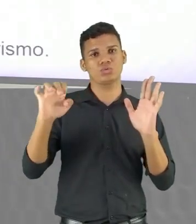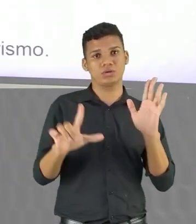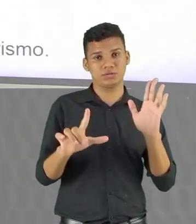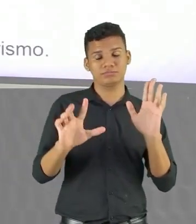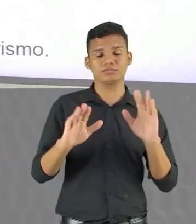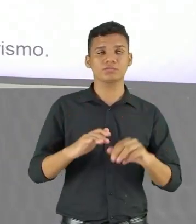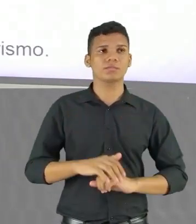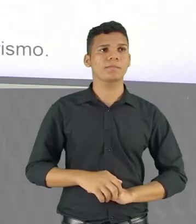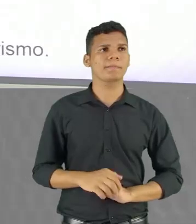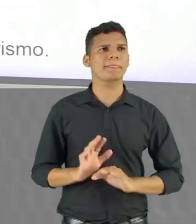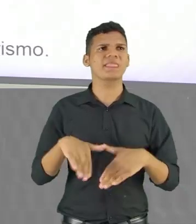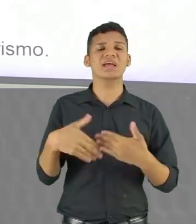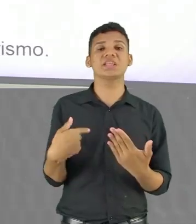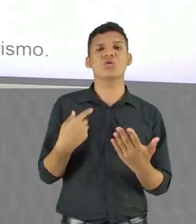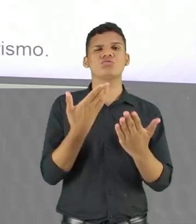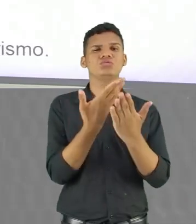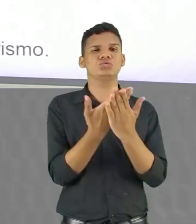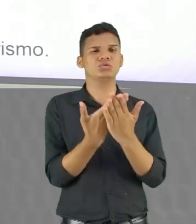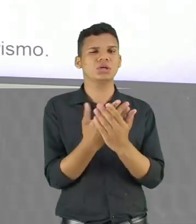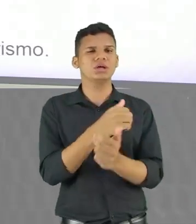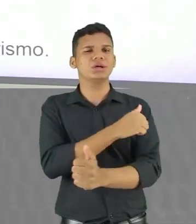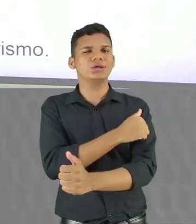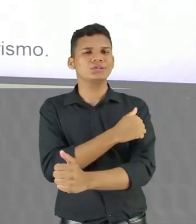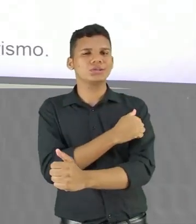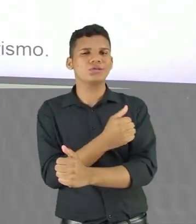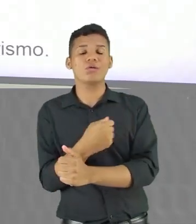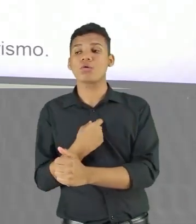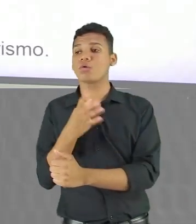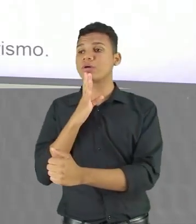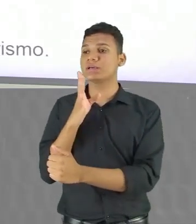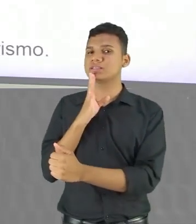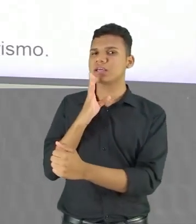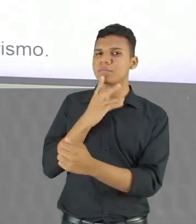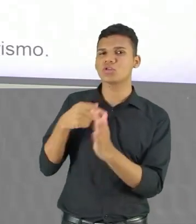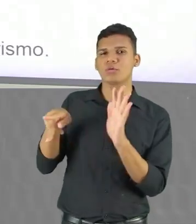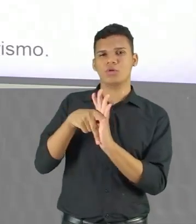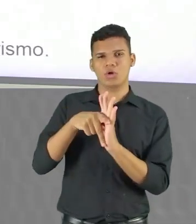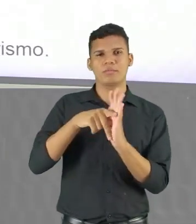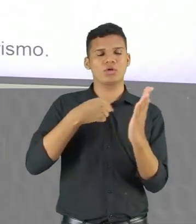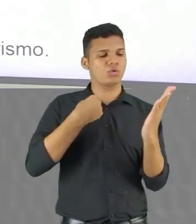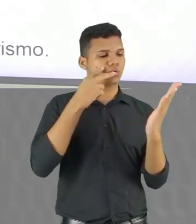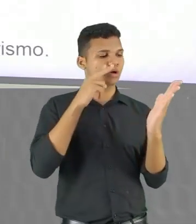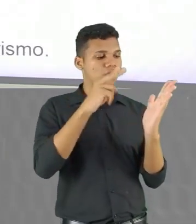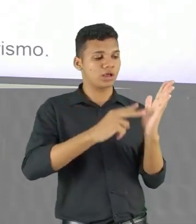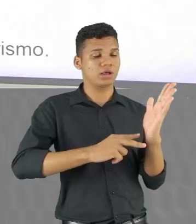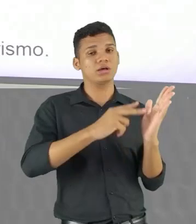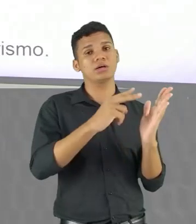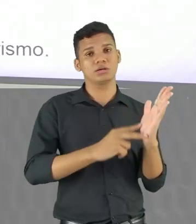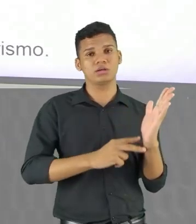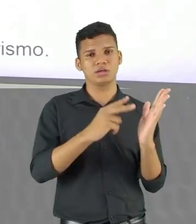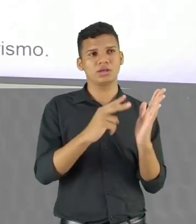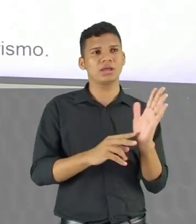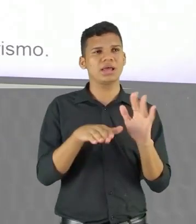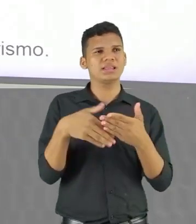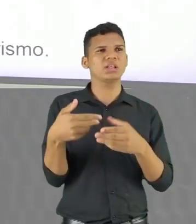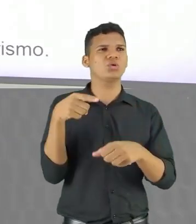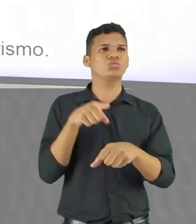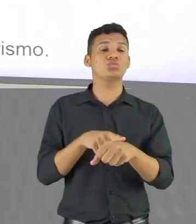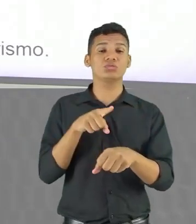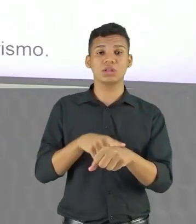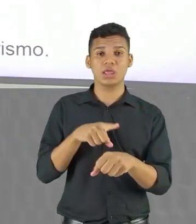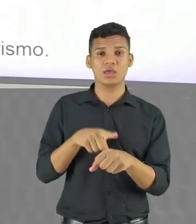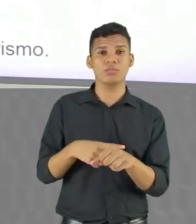obviamente que o estudante que tem um pouco mais de conhecimento sobre a estética literária, que principalmente se predominou aqui nesse período